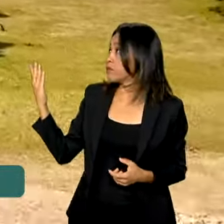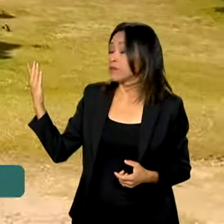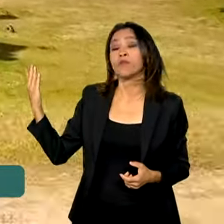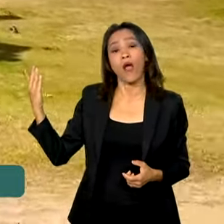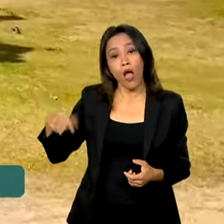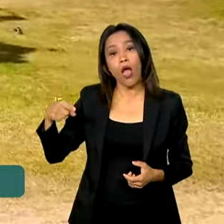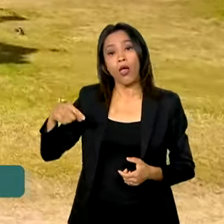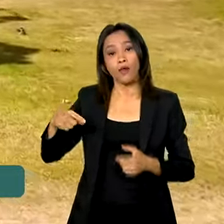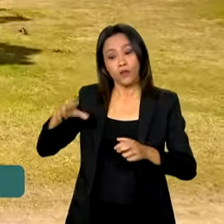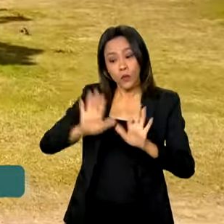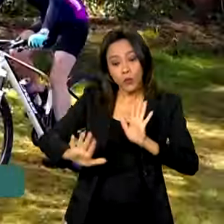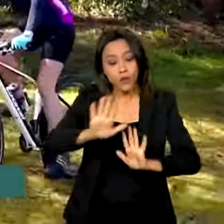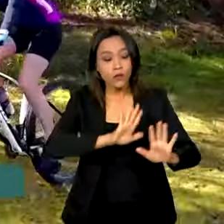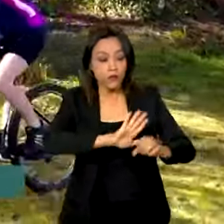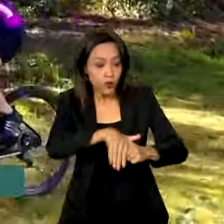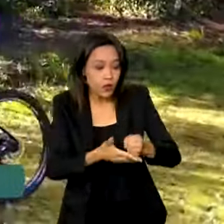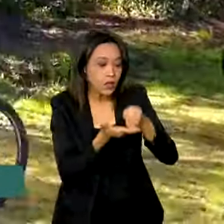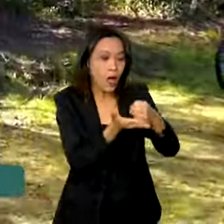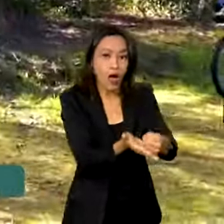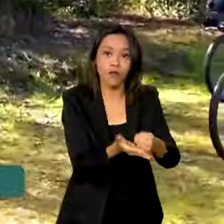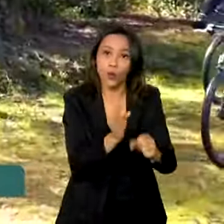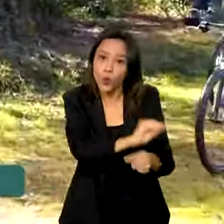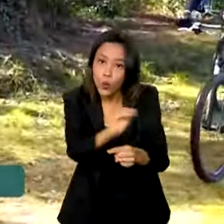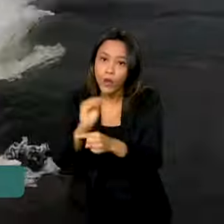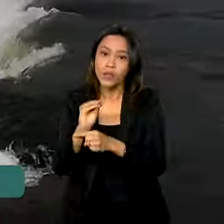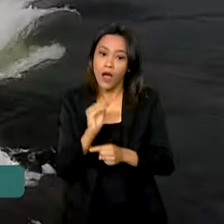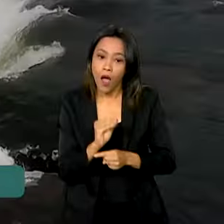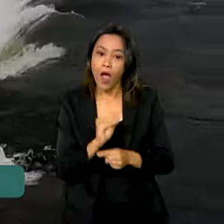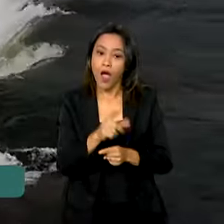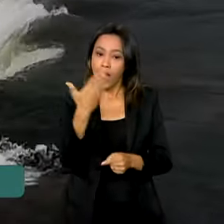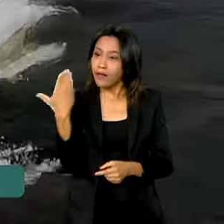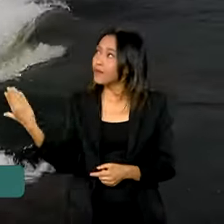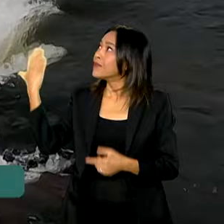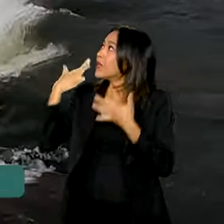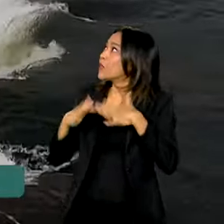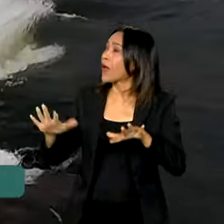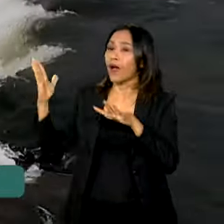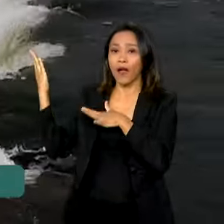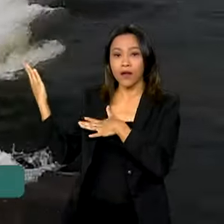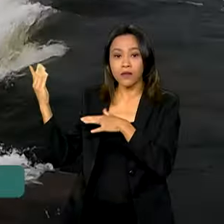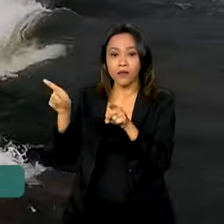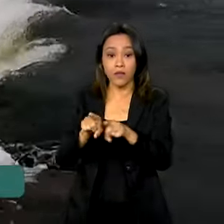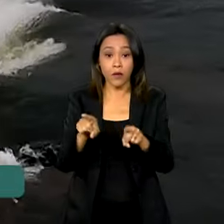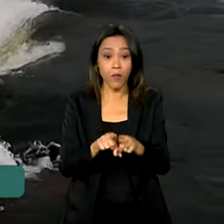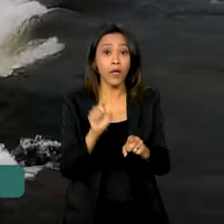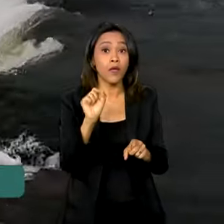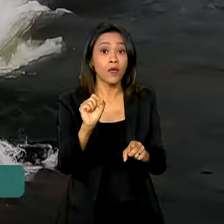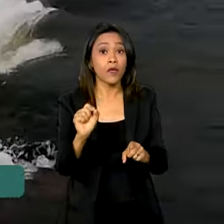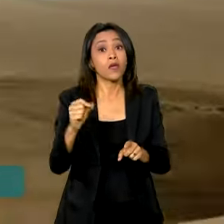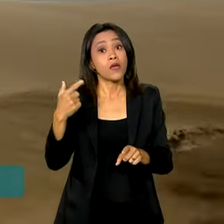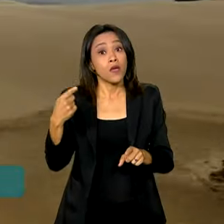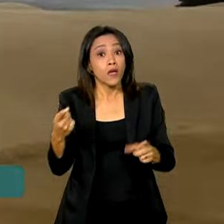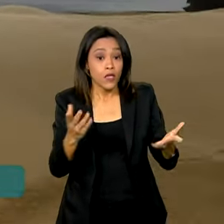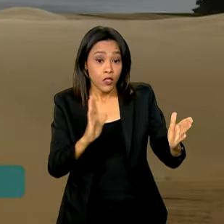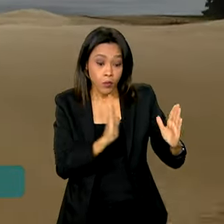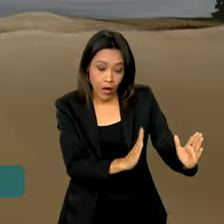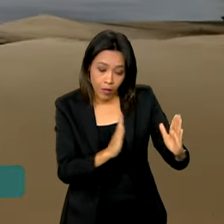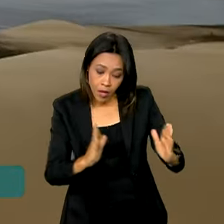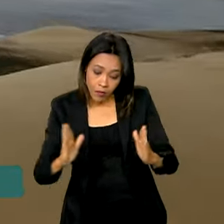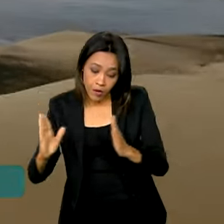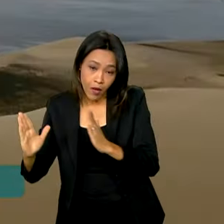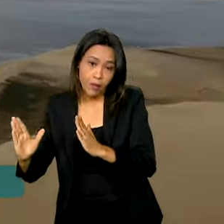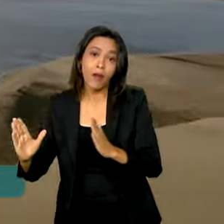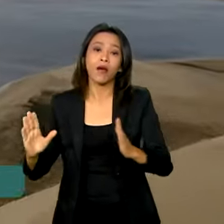forma sustentável. Isso inclui a proteção dos ecossistemas naturais e a manutenção dos processos ecológicos,